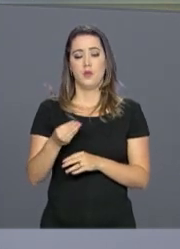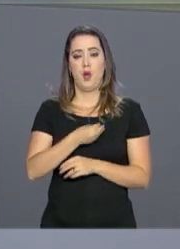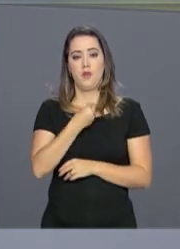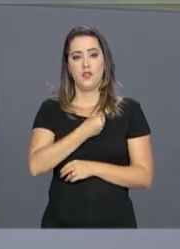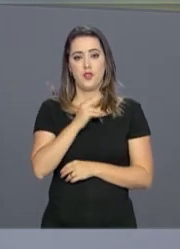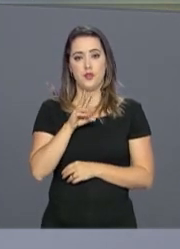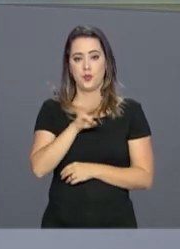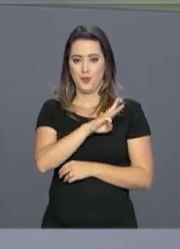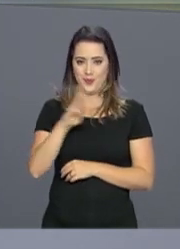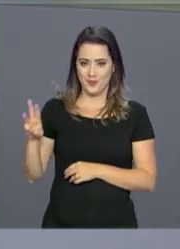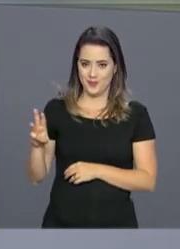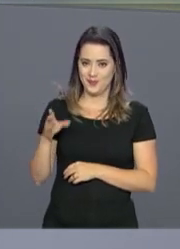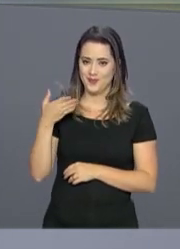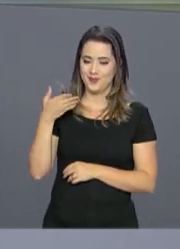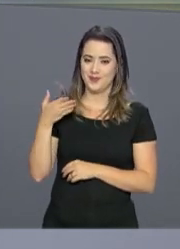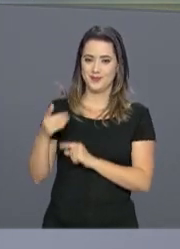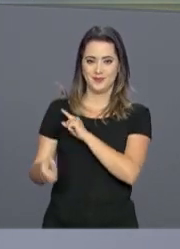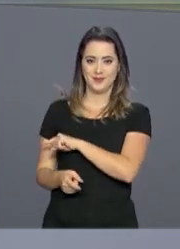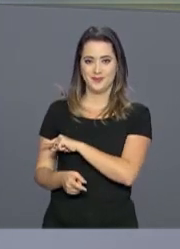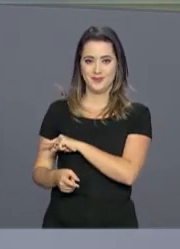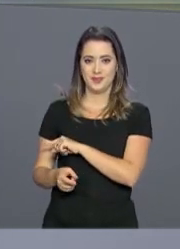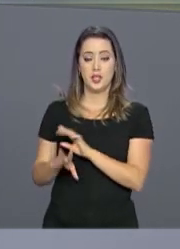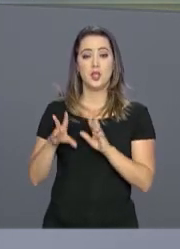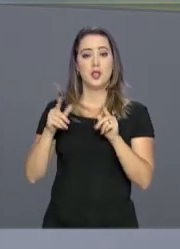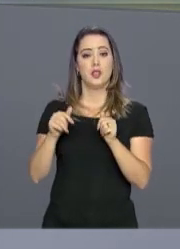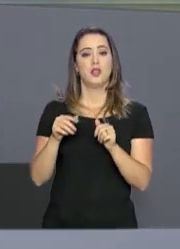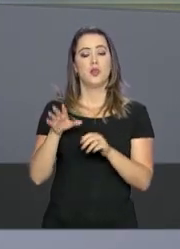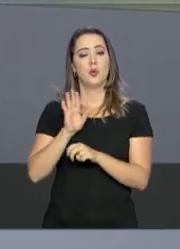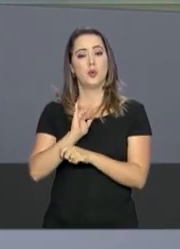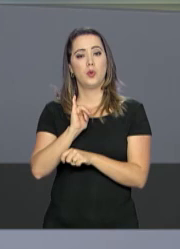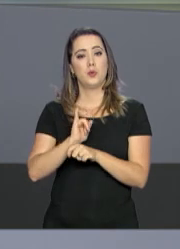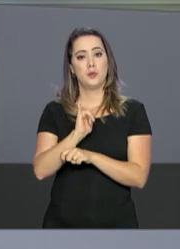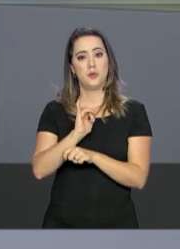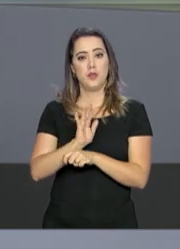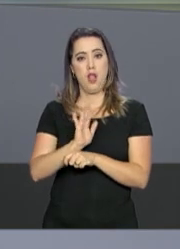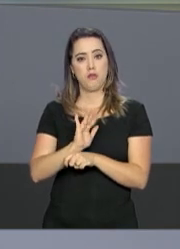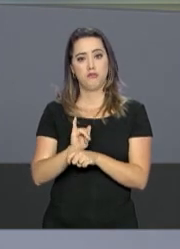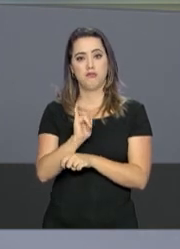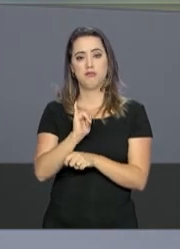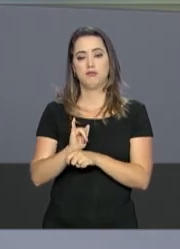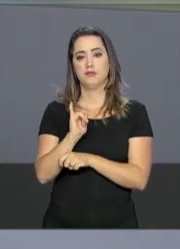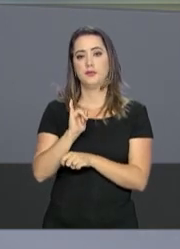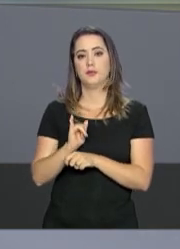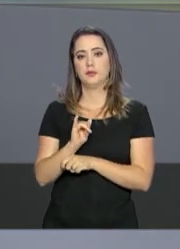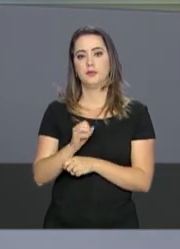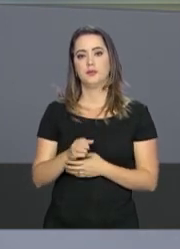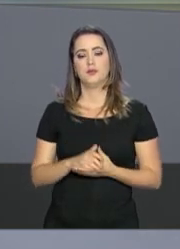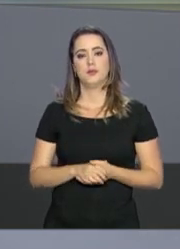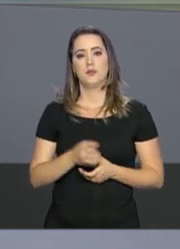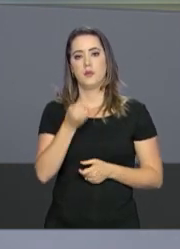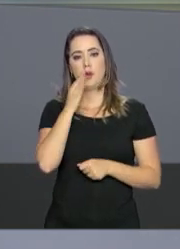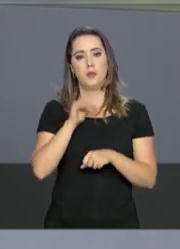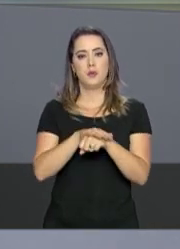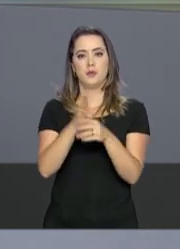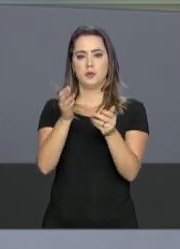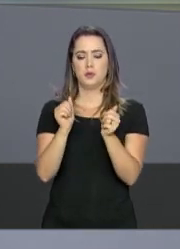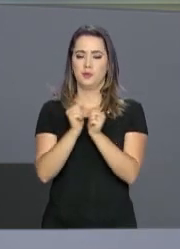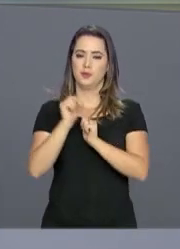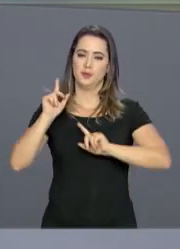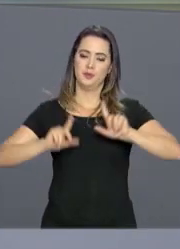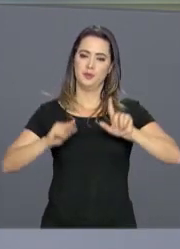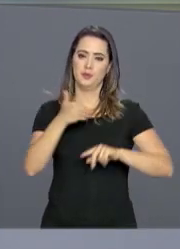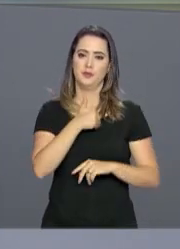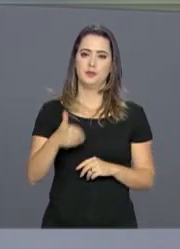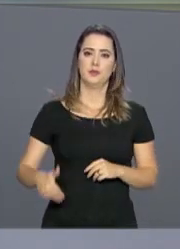vivo pelo site da NBR na internet e todas as reportagens estão disponíveis em nosso canal no YouTube. Uma ótima noite para você